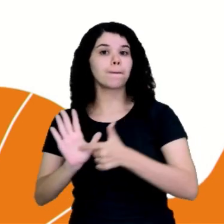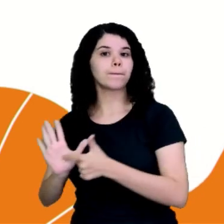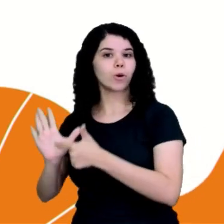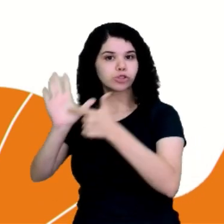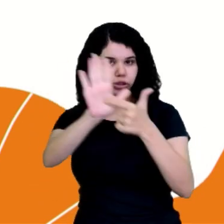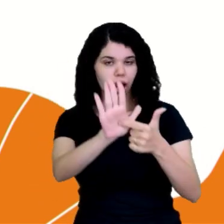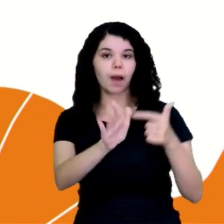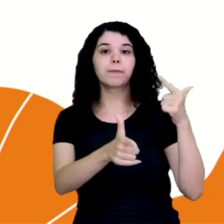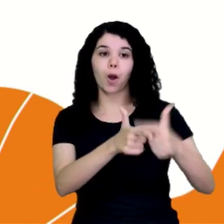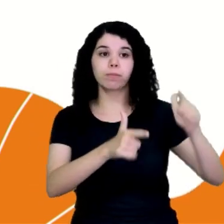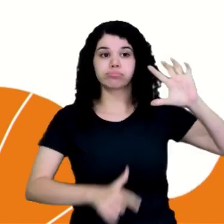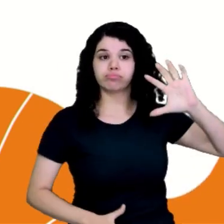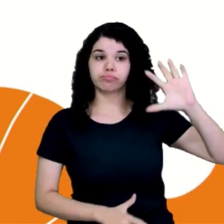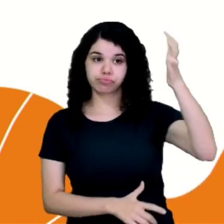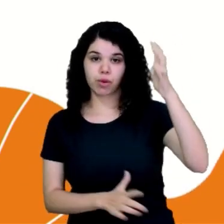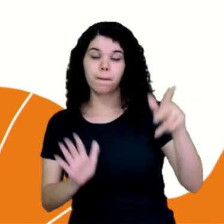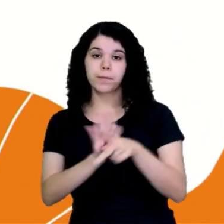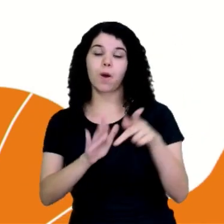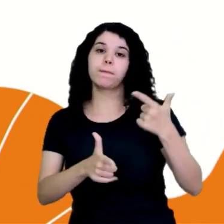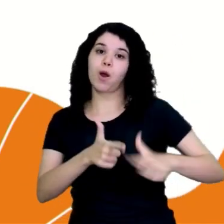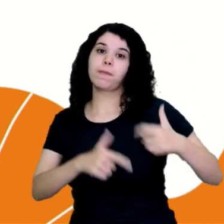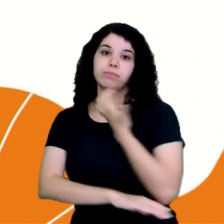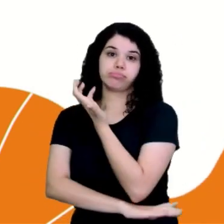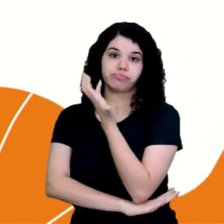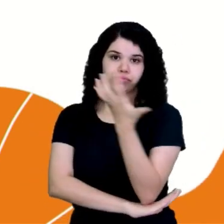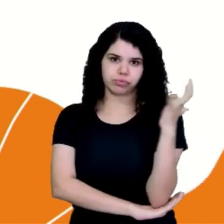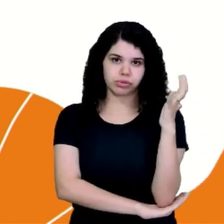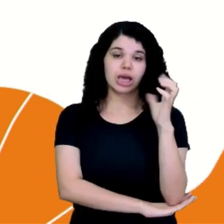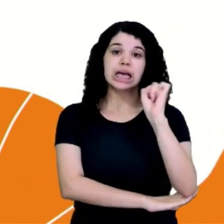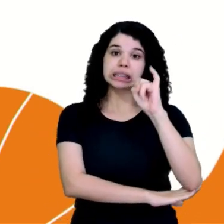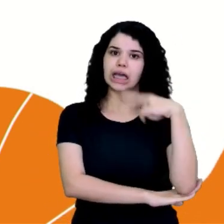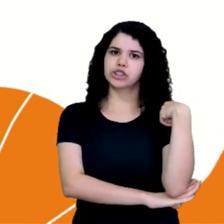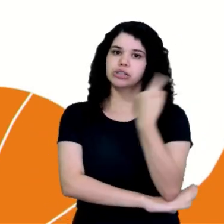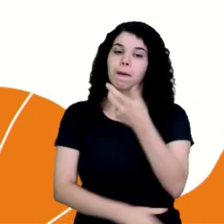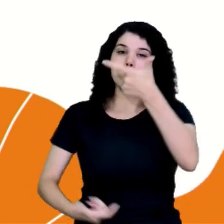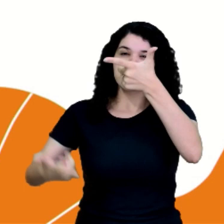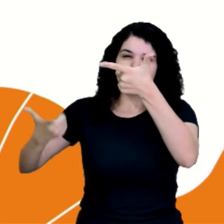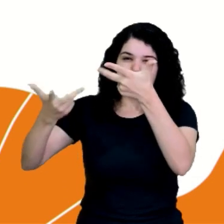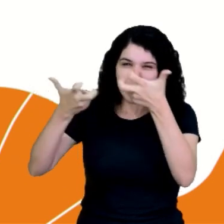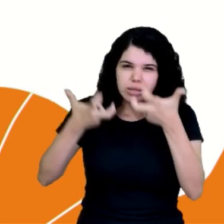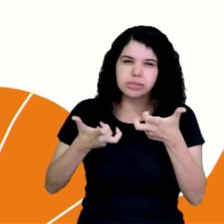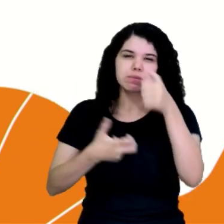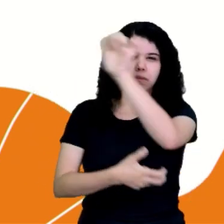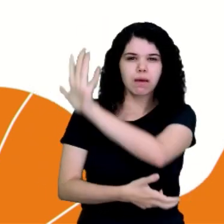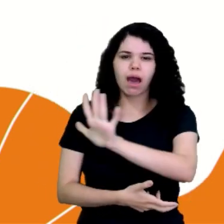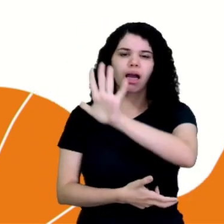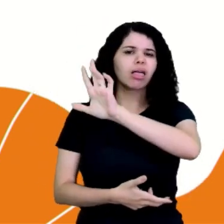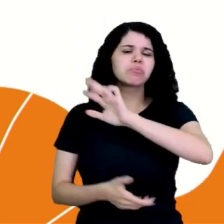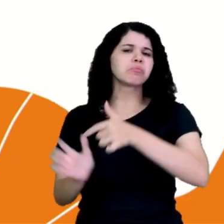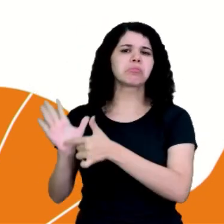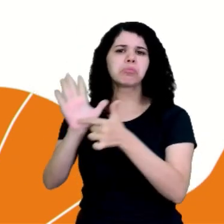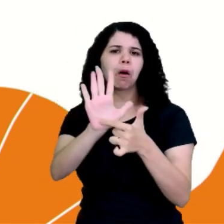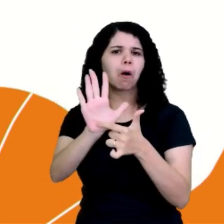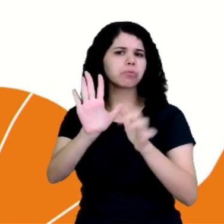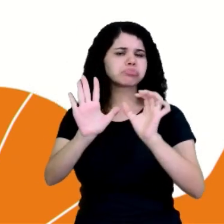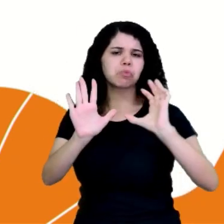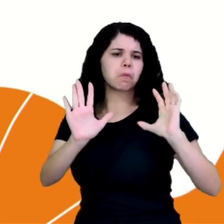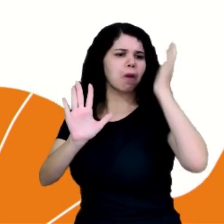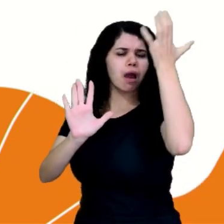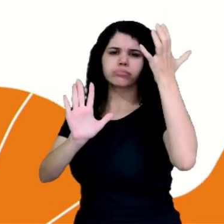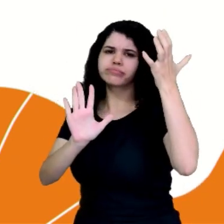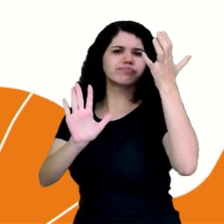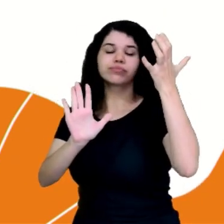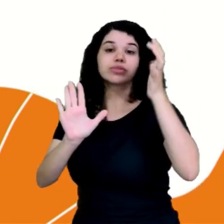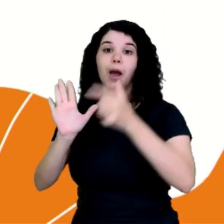soluções para um problema ambiental. Se a gente voltar lá na charge, a gente vai ver que ela não está apresentando soluções, ela está